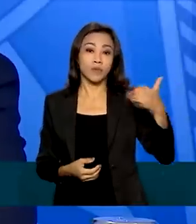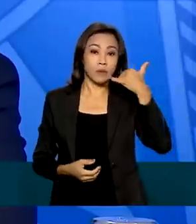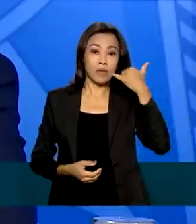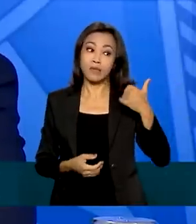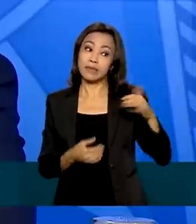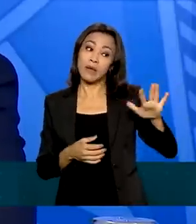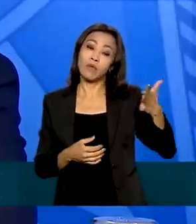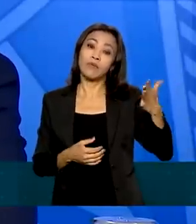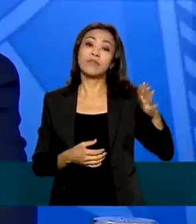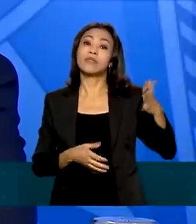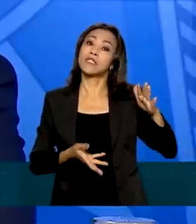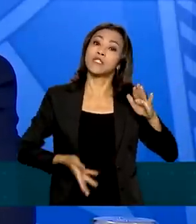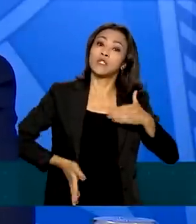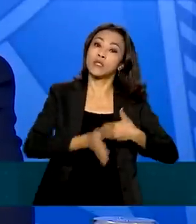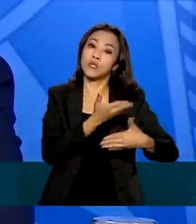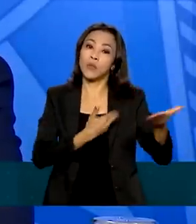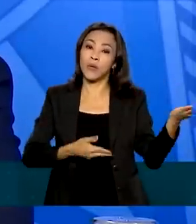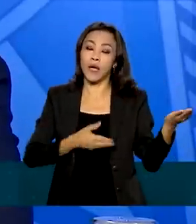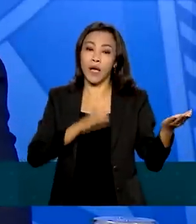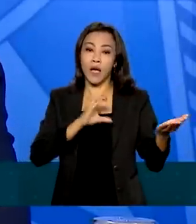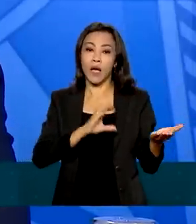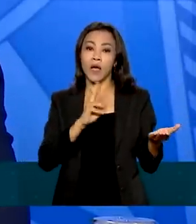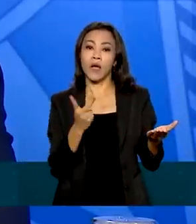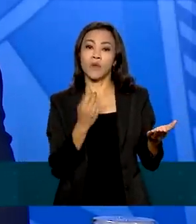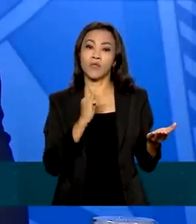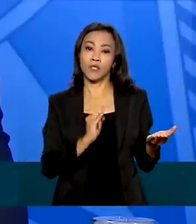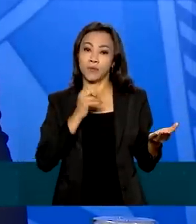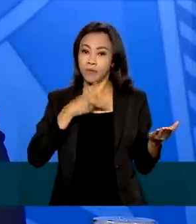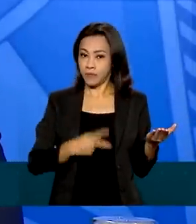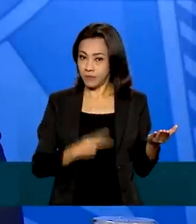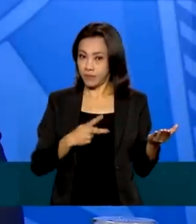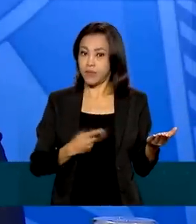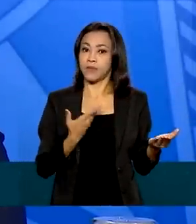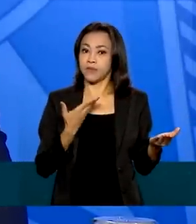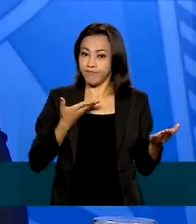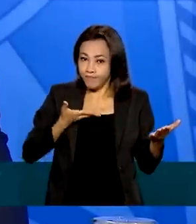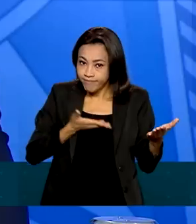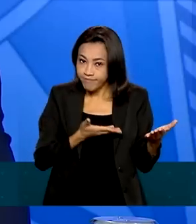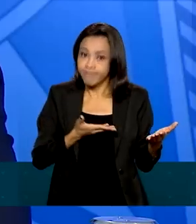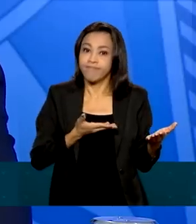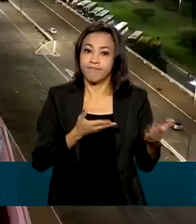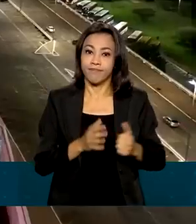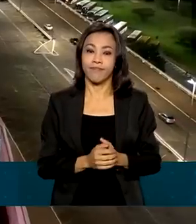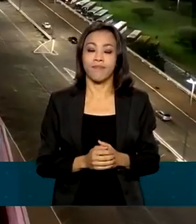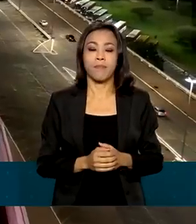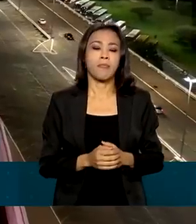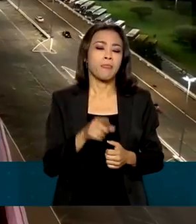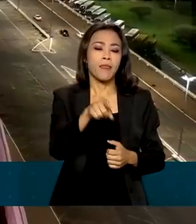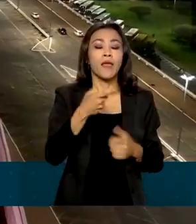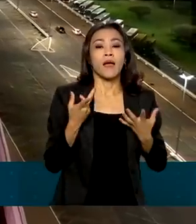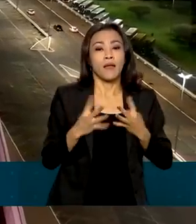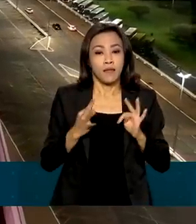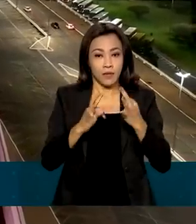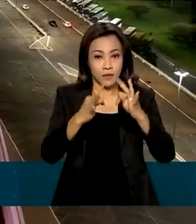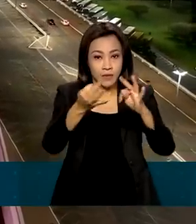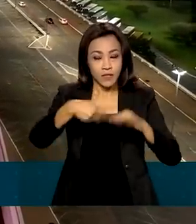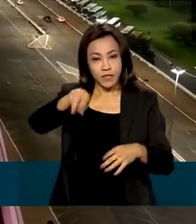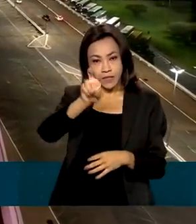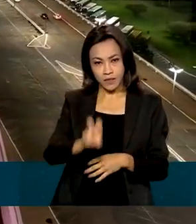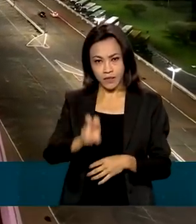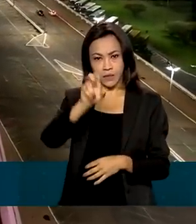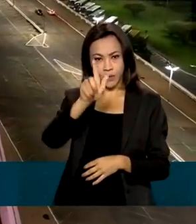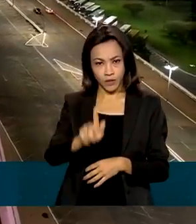trocar o chip para ter o 5G stand-alone, mas o nono stand-alone ninguém vai precisar trocar chip. A tecnologia 5G